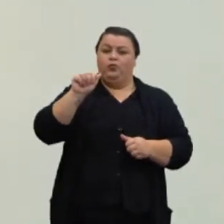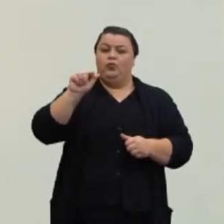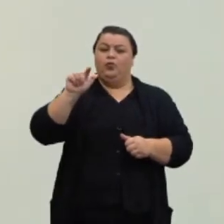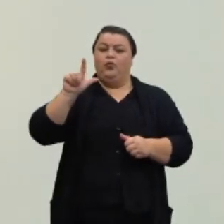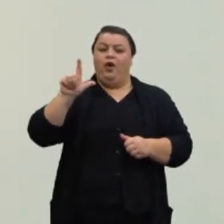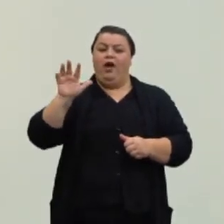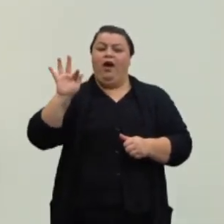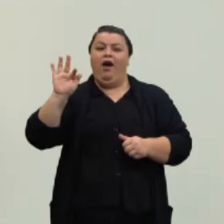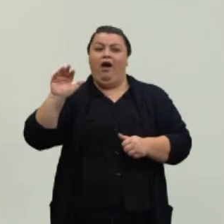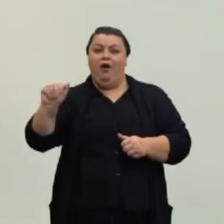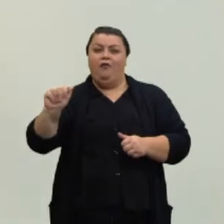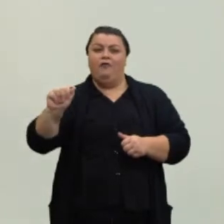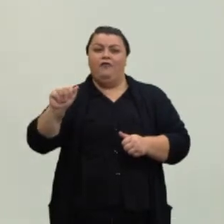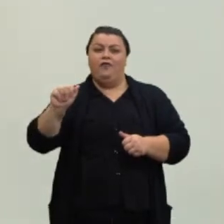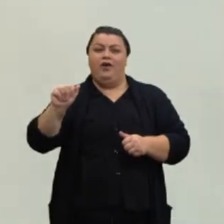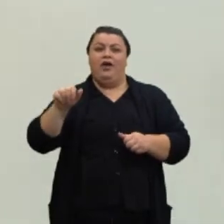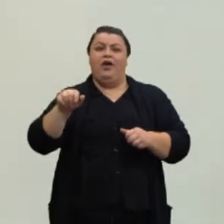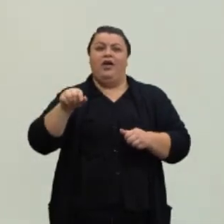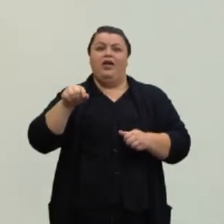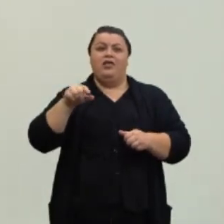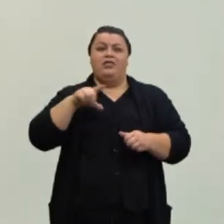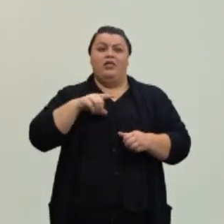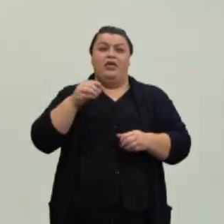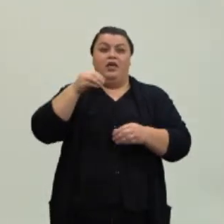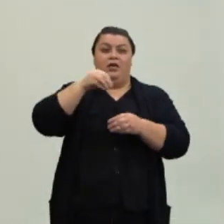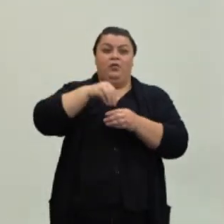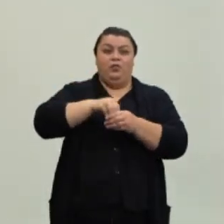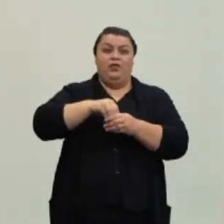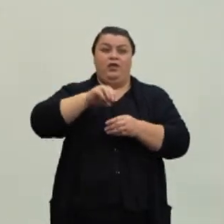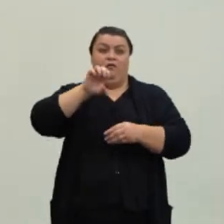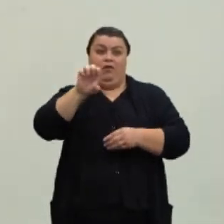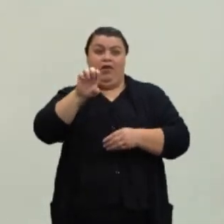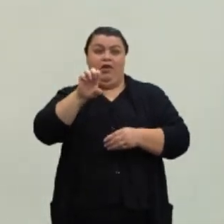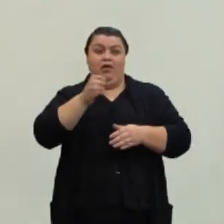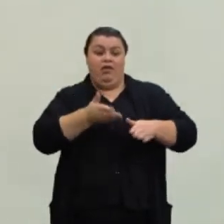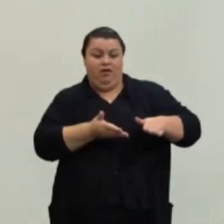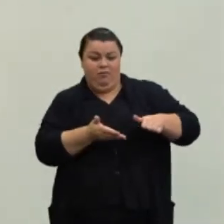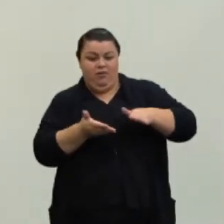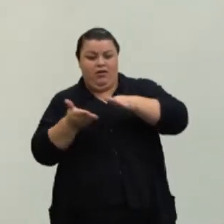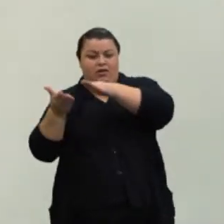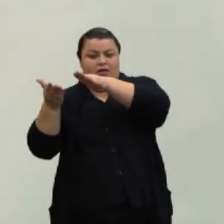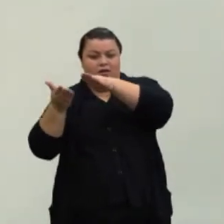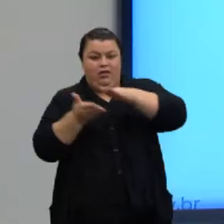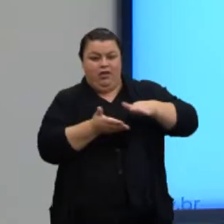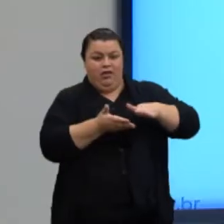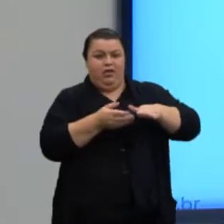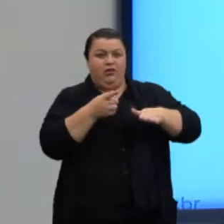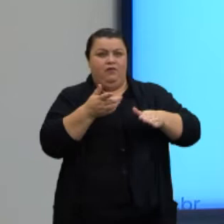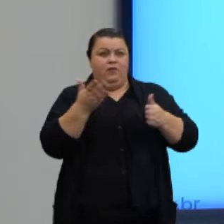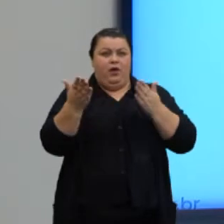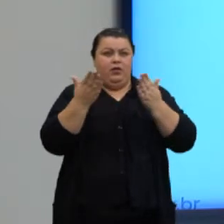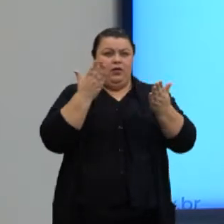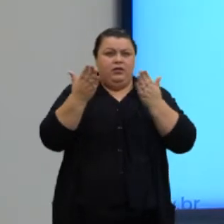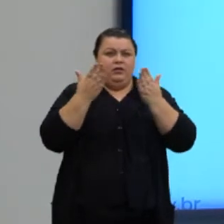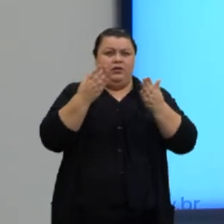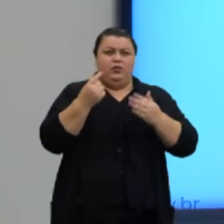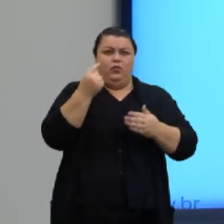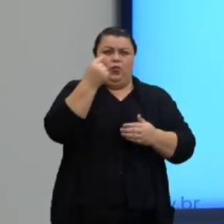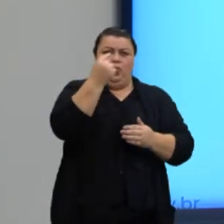paralelo a S. Então, as afirmativas, né? Para a gente escolher. E vamos lá, então, analisando uma a uma.